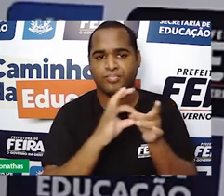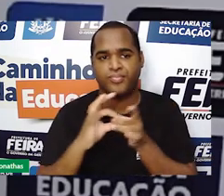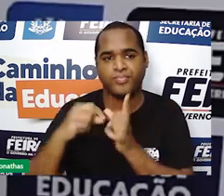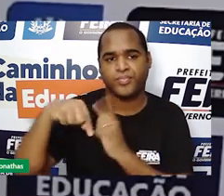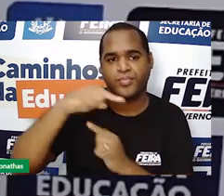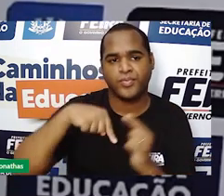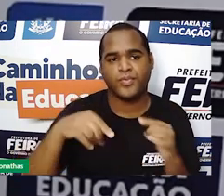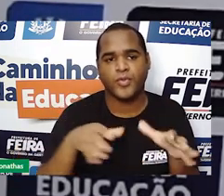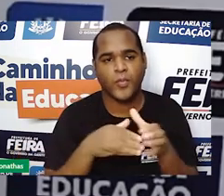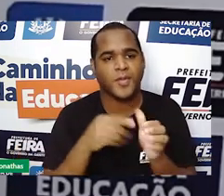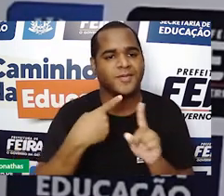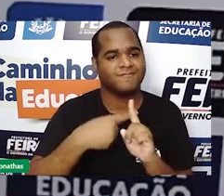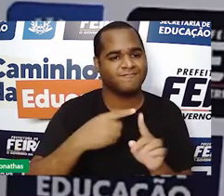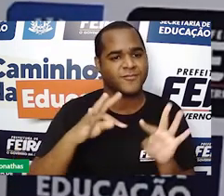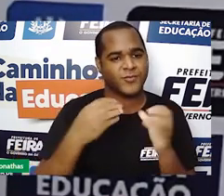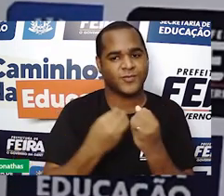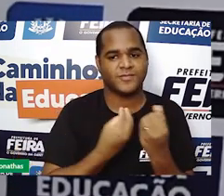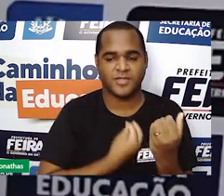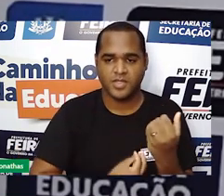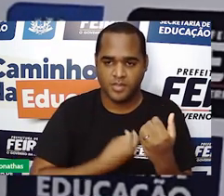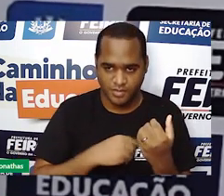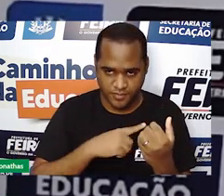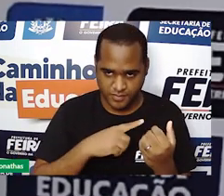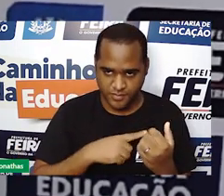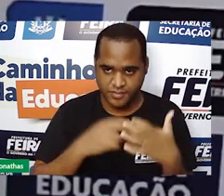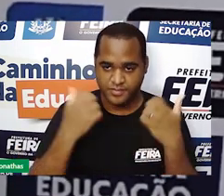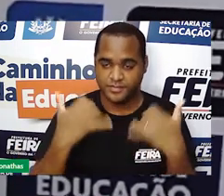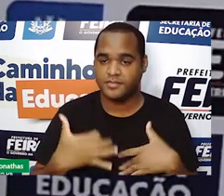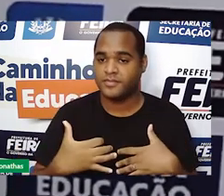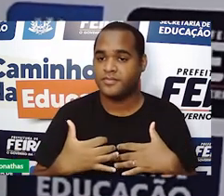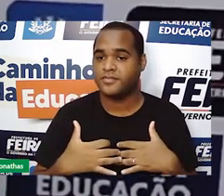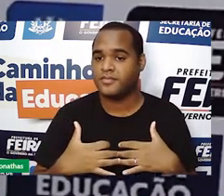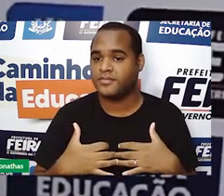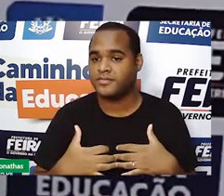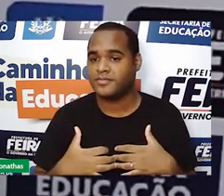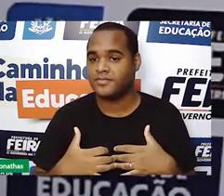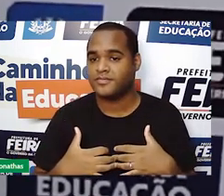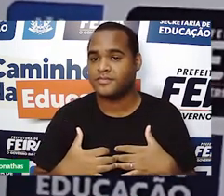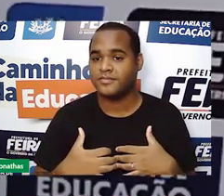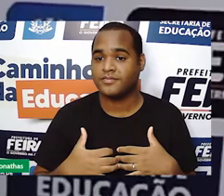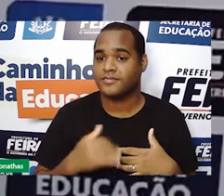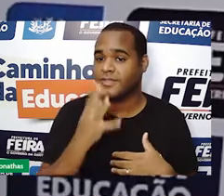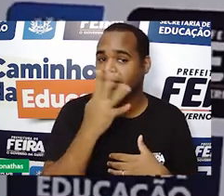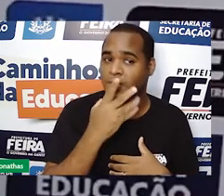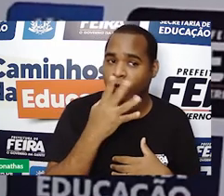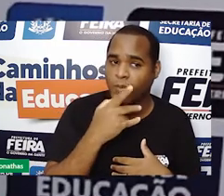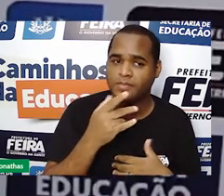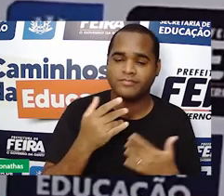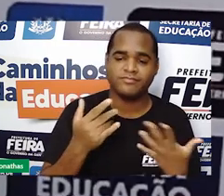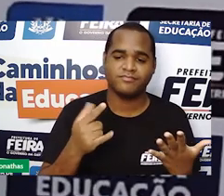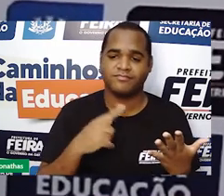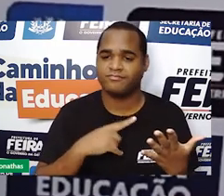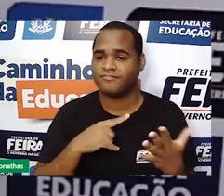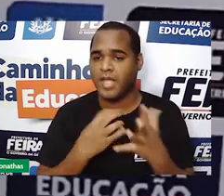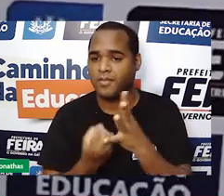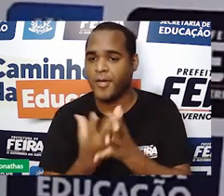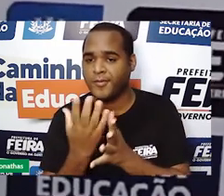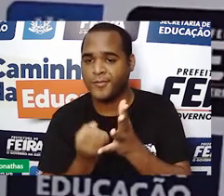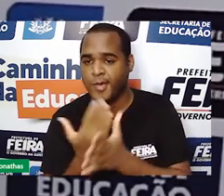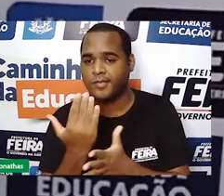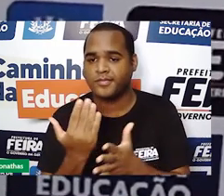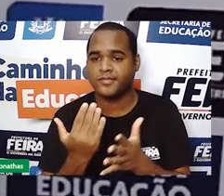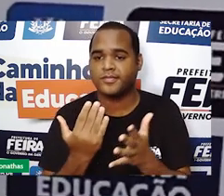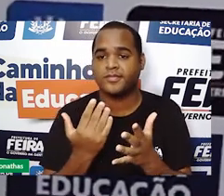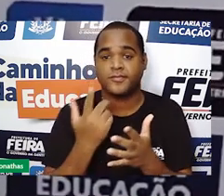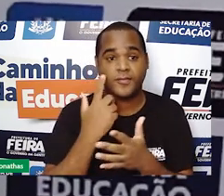inteiros. Tá bom? Então, vamos lá. A telazinha demorou um pouquinho de aparecer. Vamos